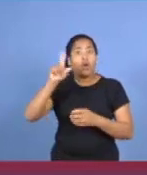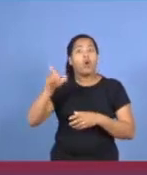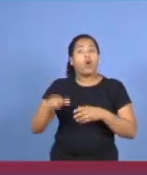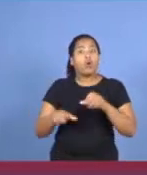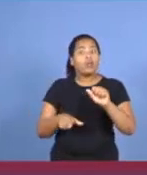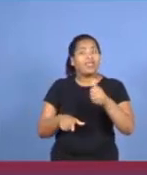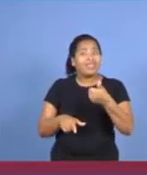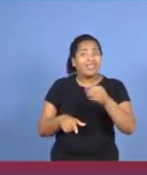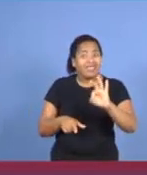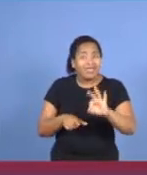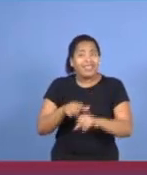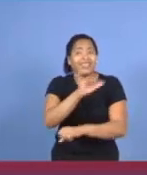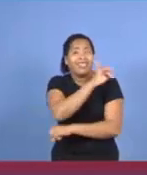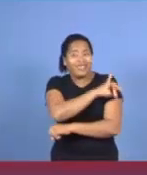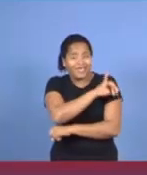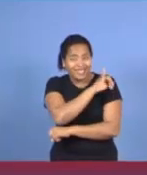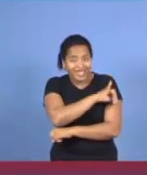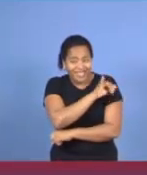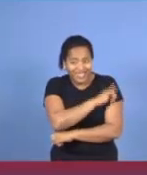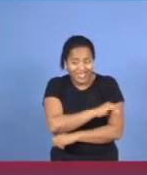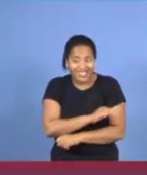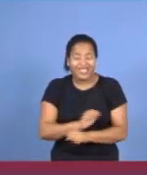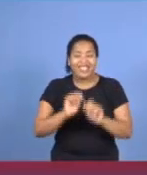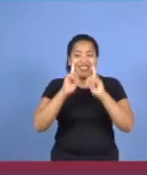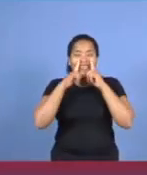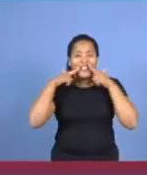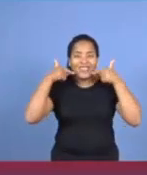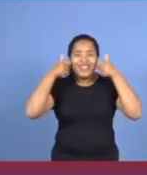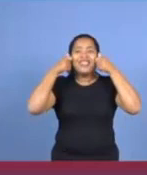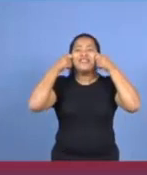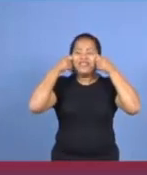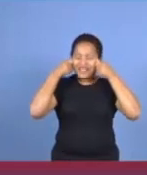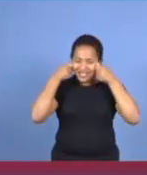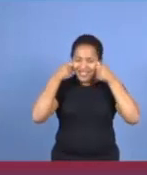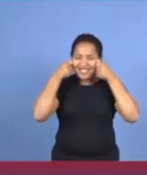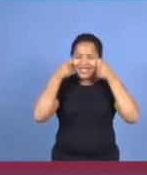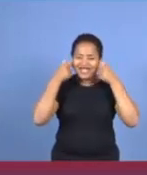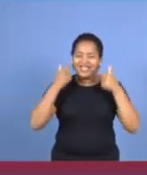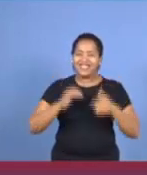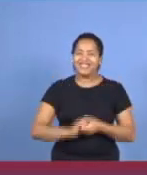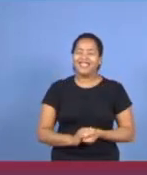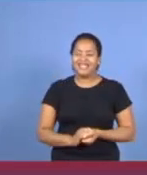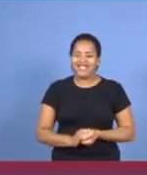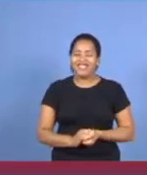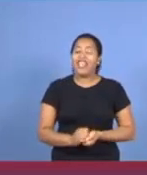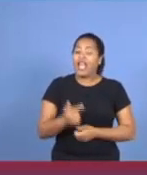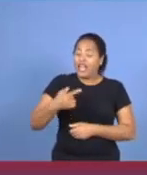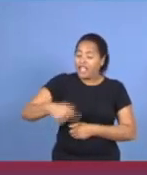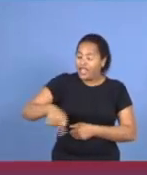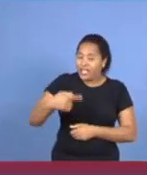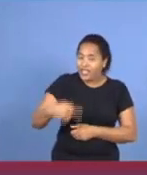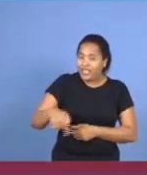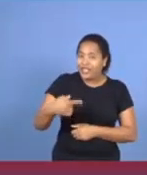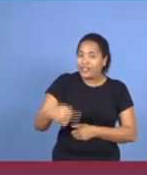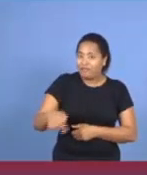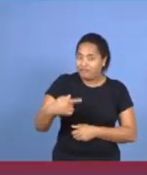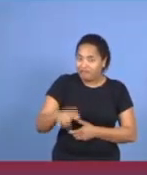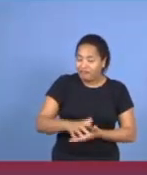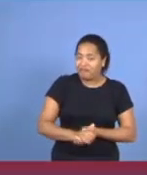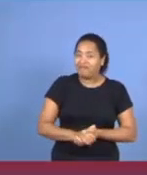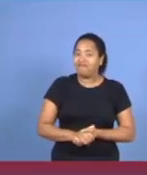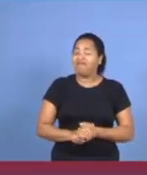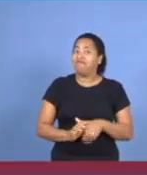Alagoas, em Niterói, no Rio de Janeiro, em Queimados, no Rio de Janeiro, em Santa Bárbara, no estado de Minas Gerais,